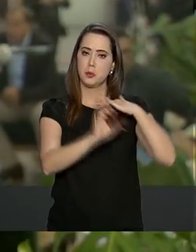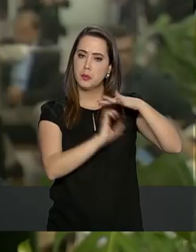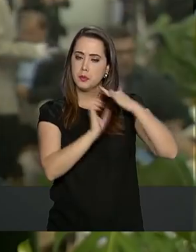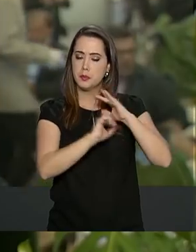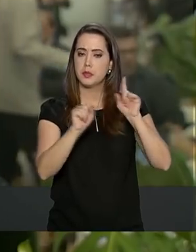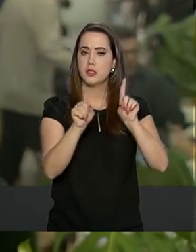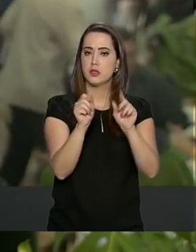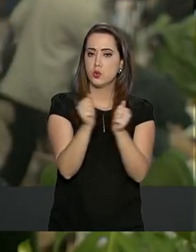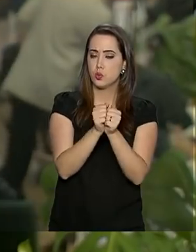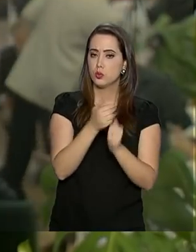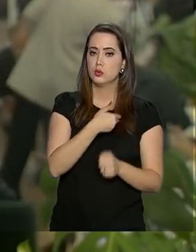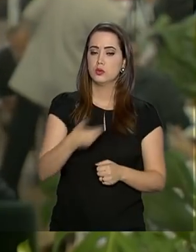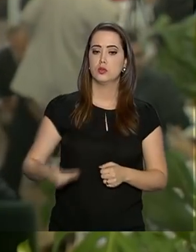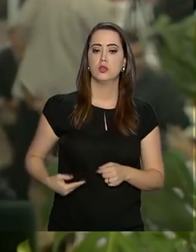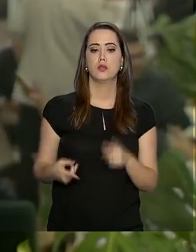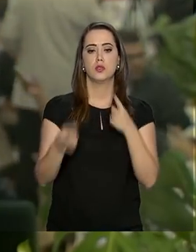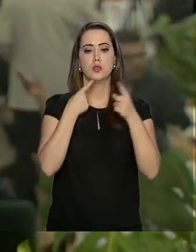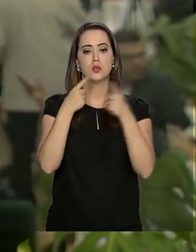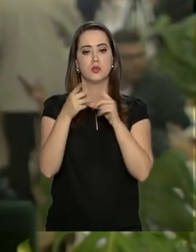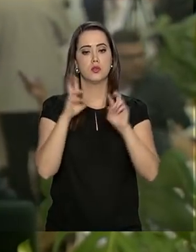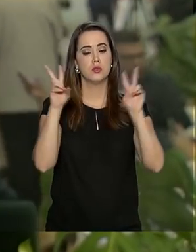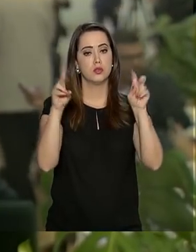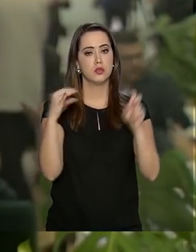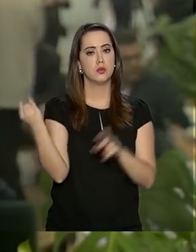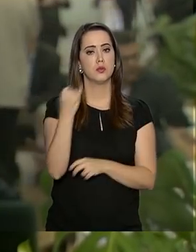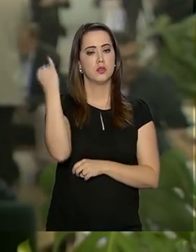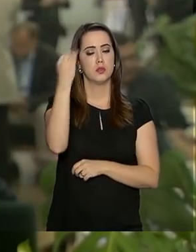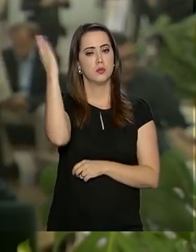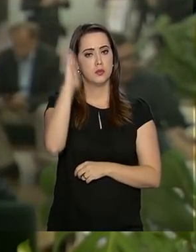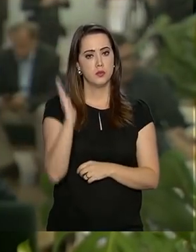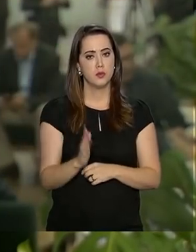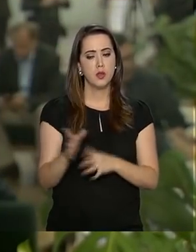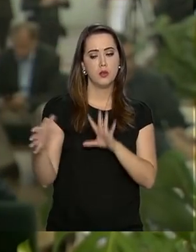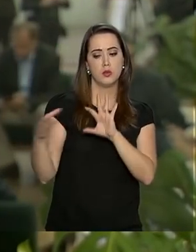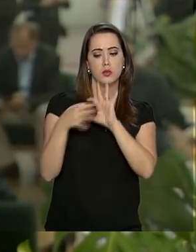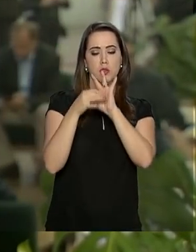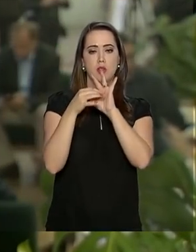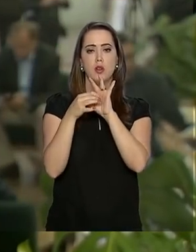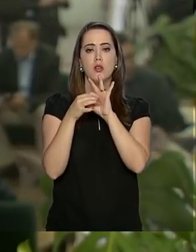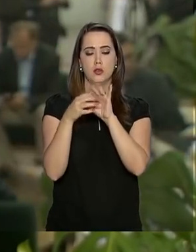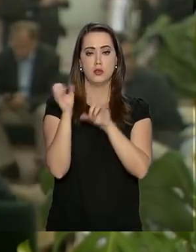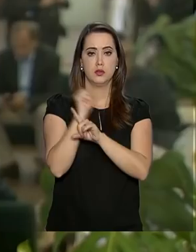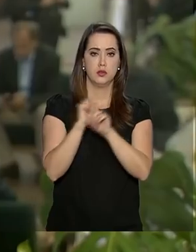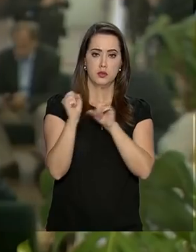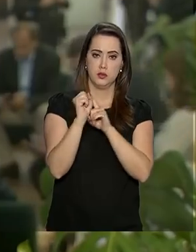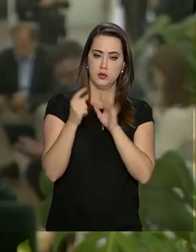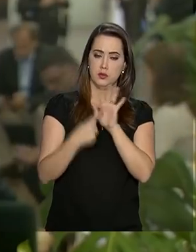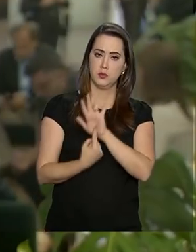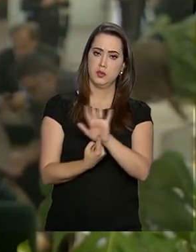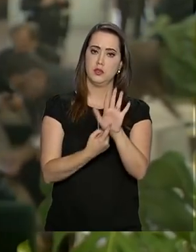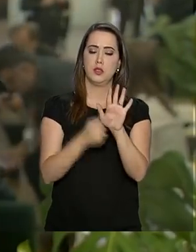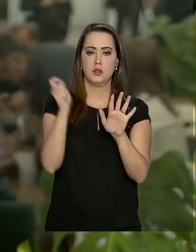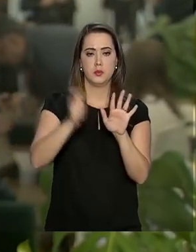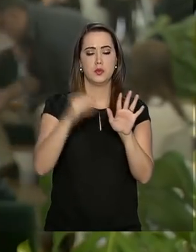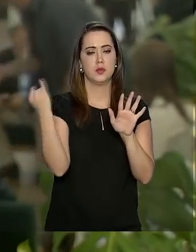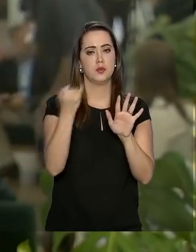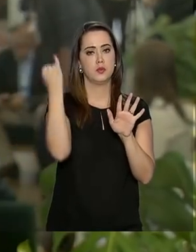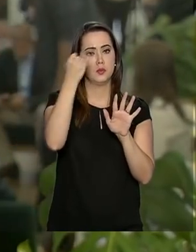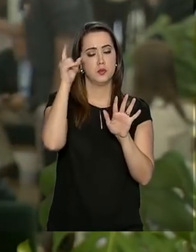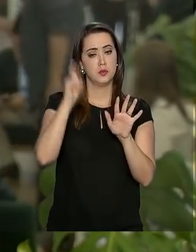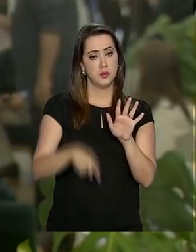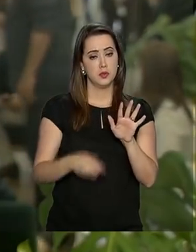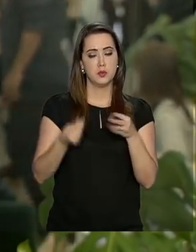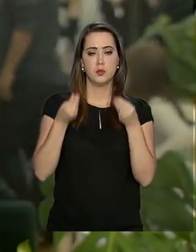de temas relevantes para o Brasil. A integração da sociedade foi apontada pelos participantes como sendo fundamental